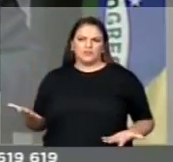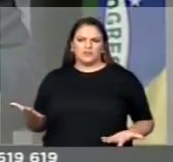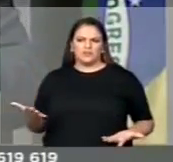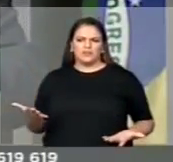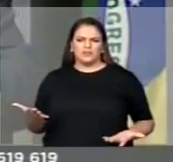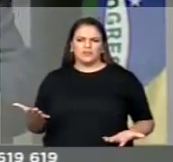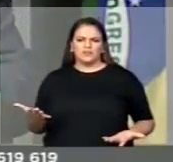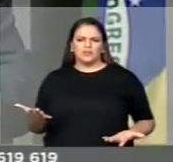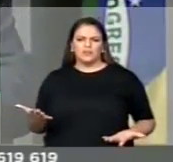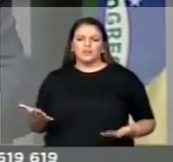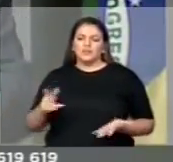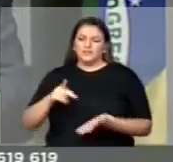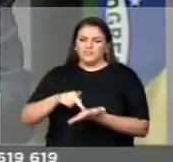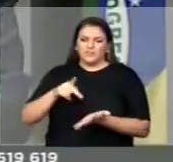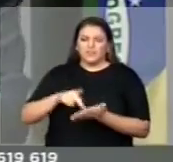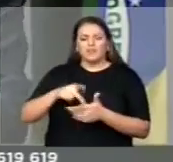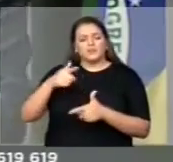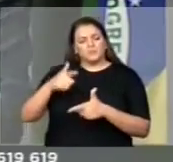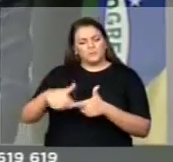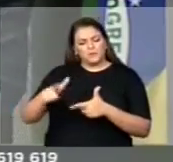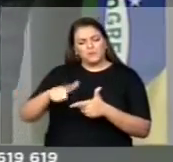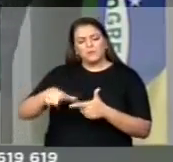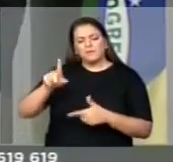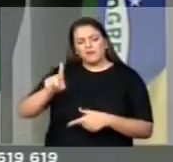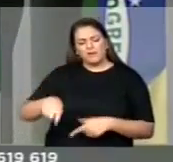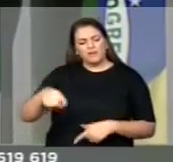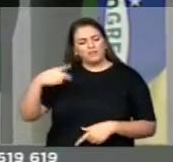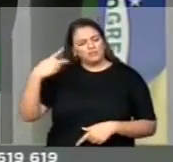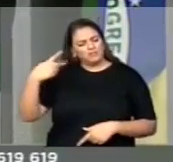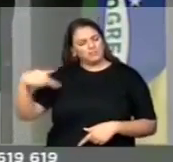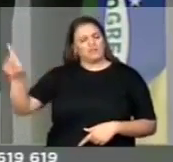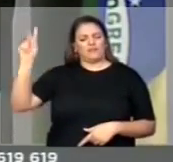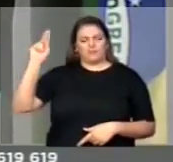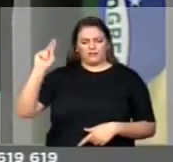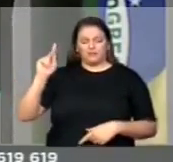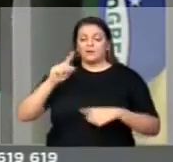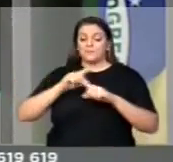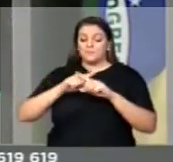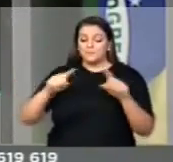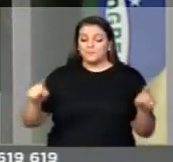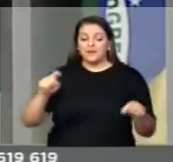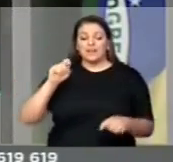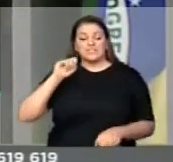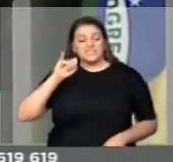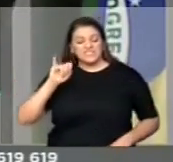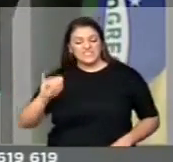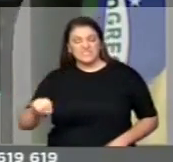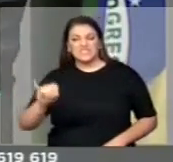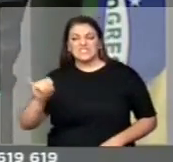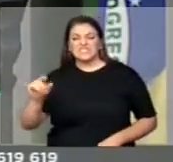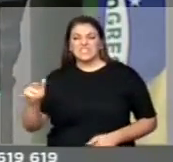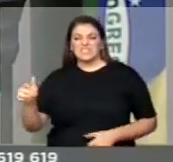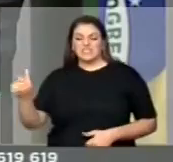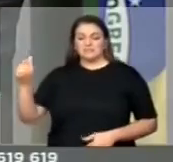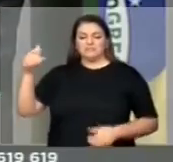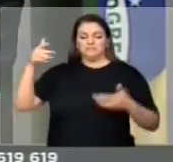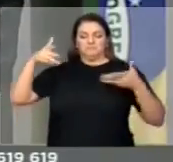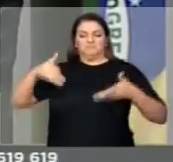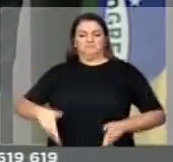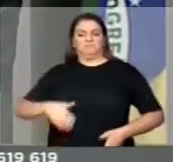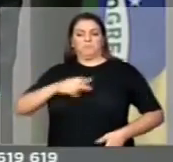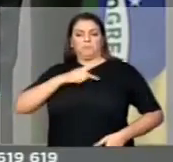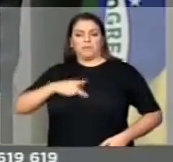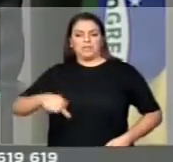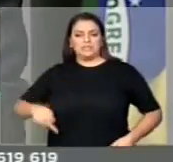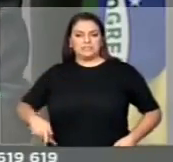é um problema dele, mas quando assume uma posição de presidência da casa ou de uma das comissões